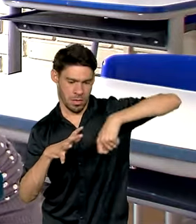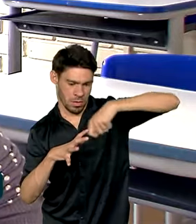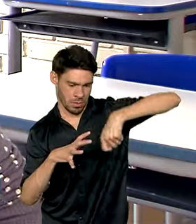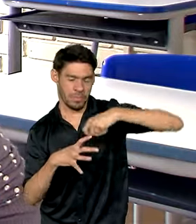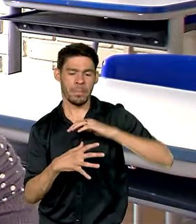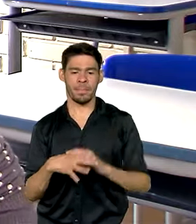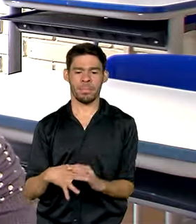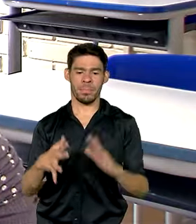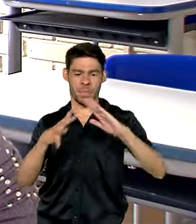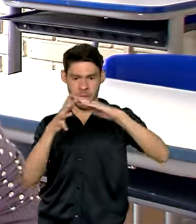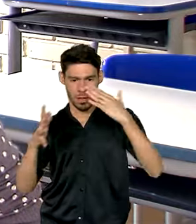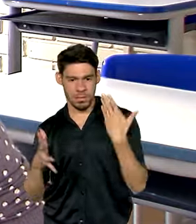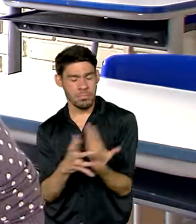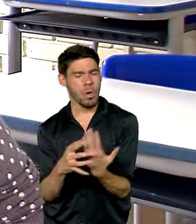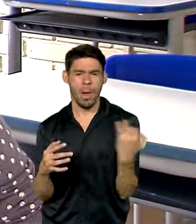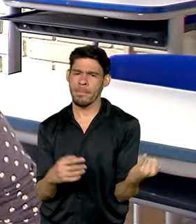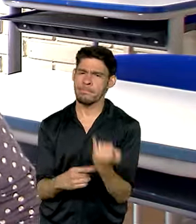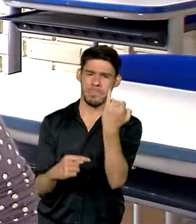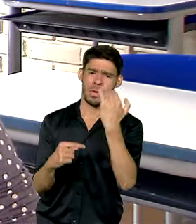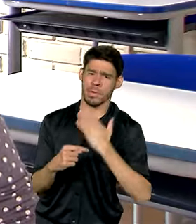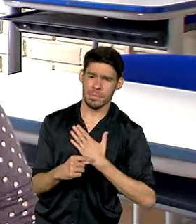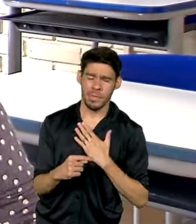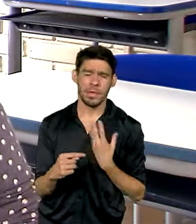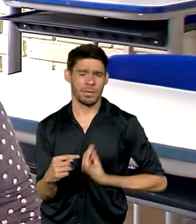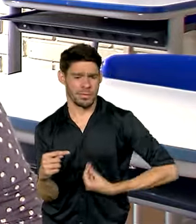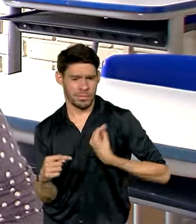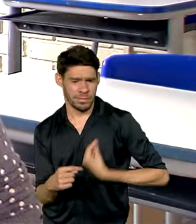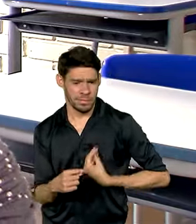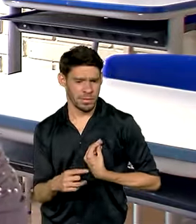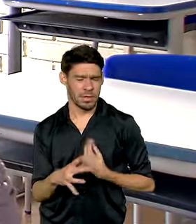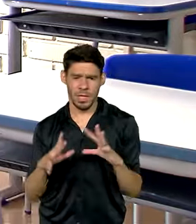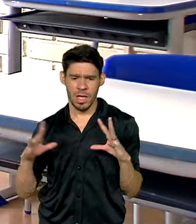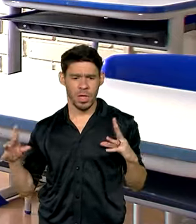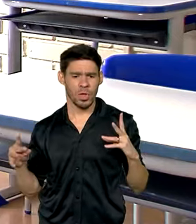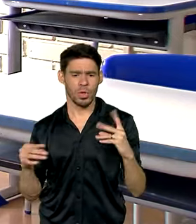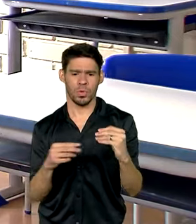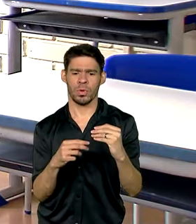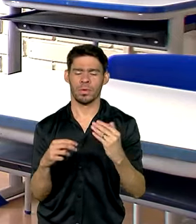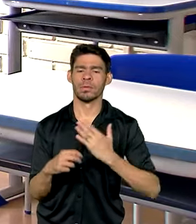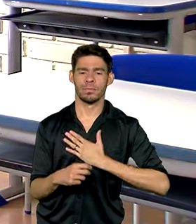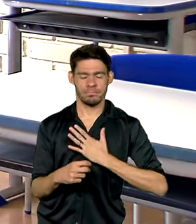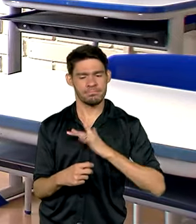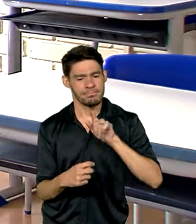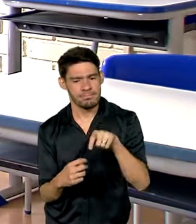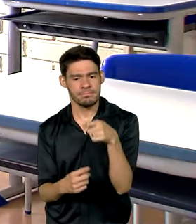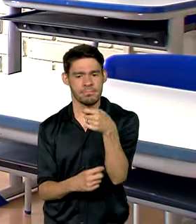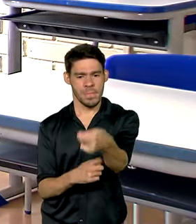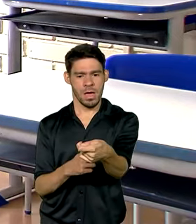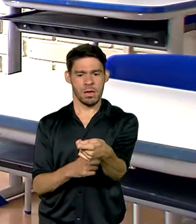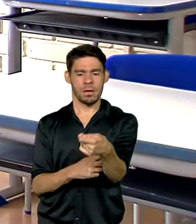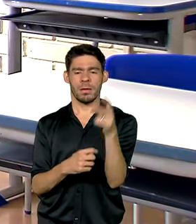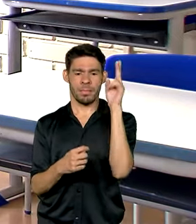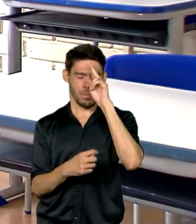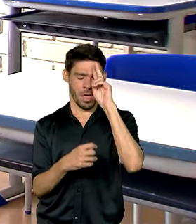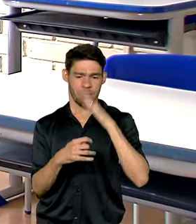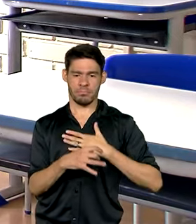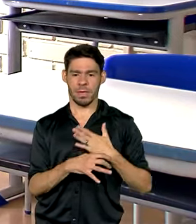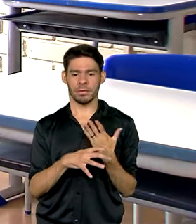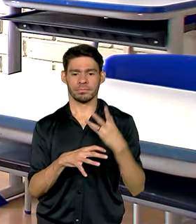uma parte muito fundamental na minha vida, tipo, era tudo pra mim. É isso, fez parte da minha história.